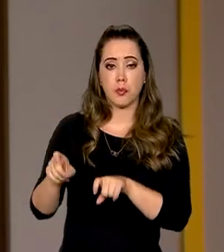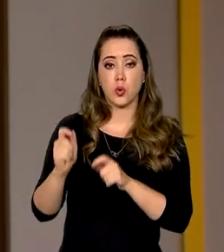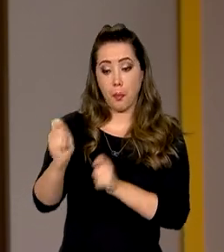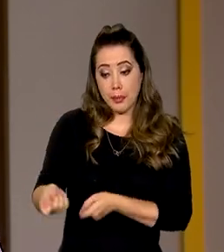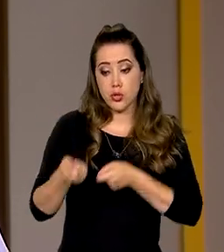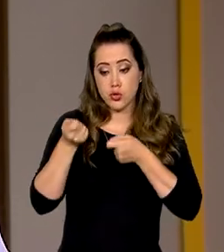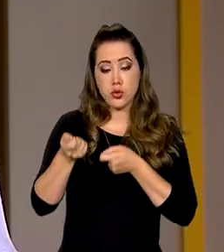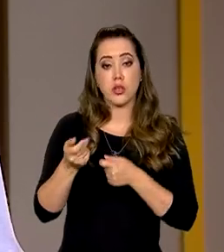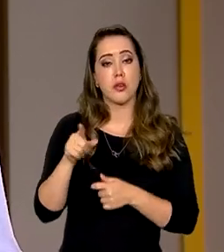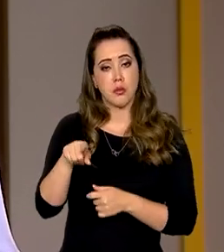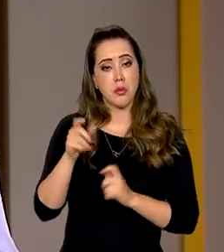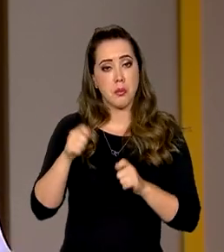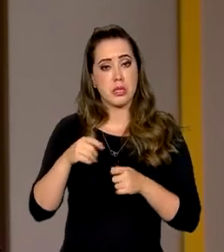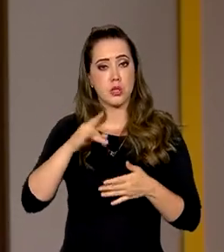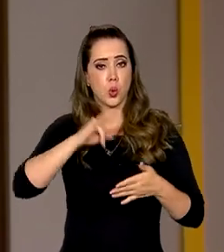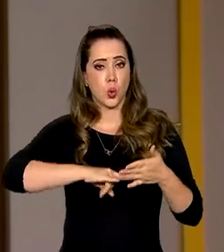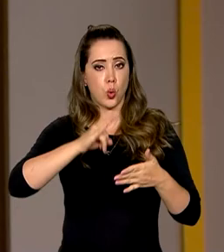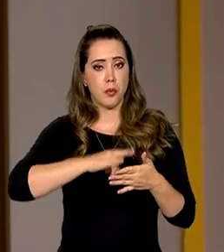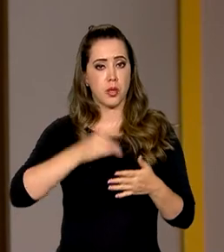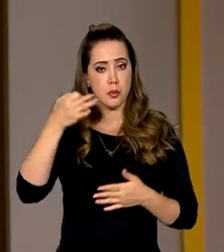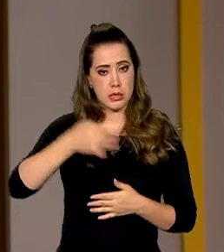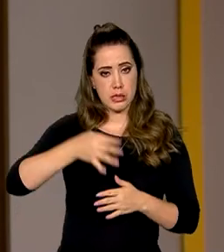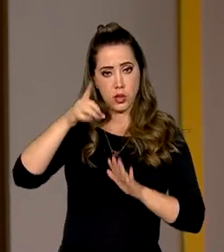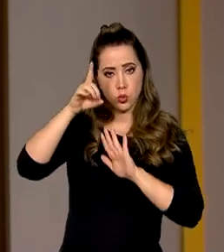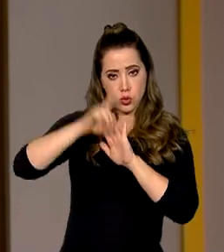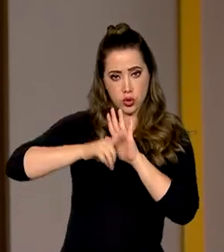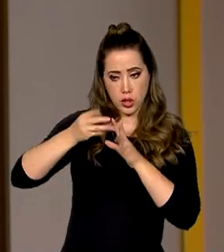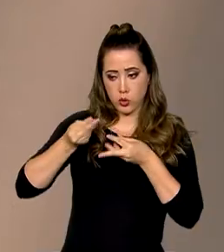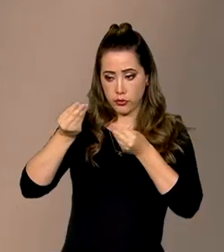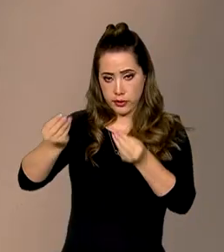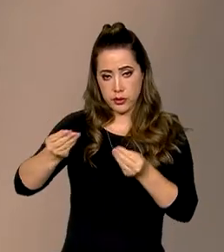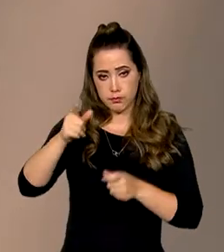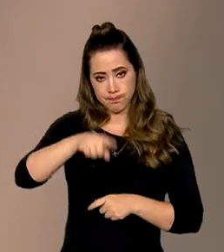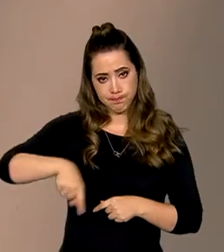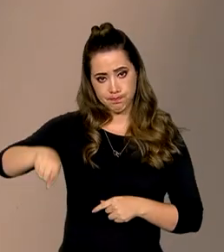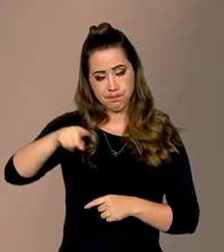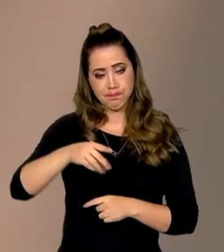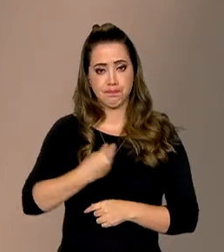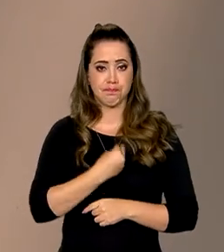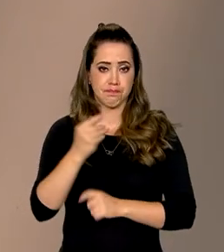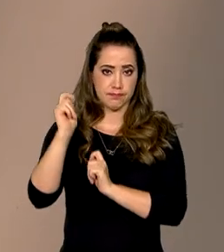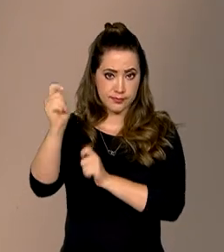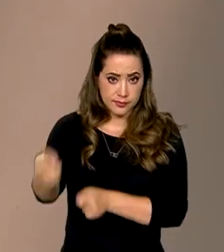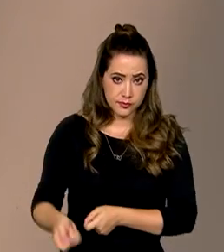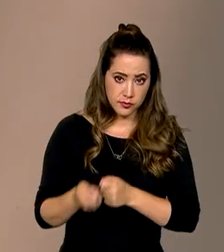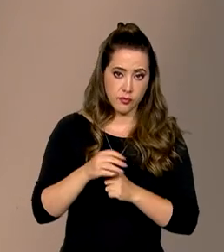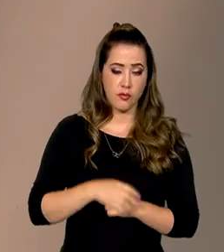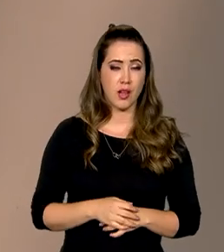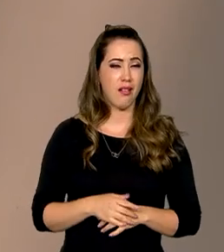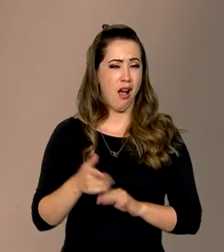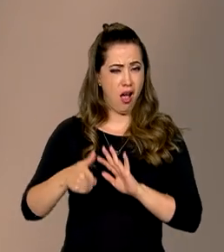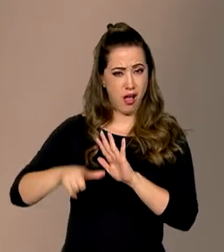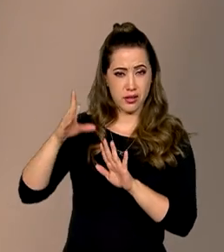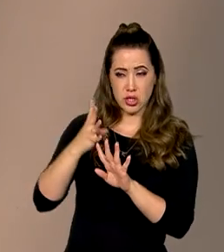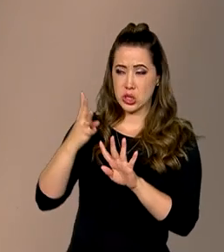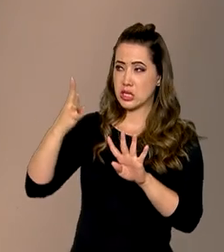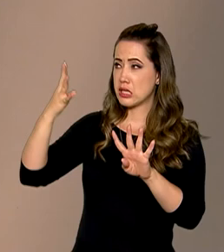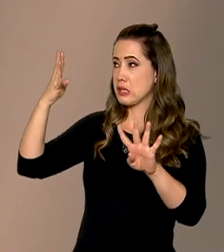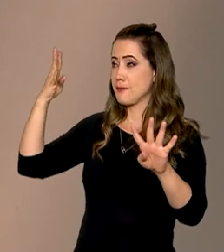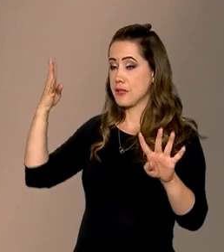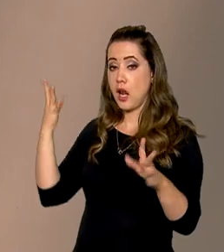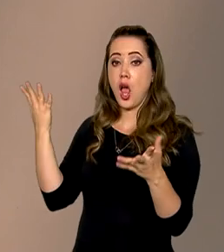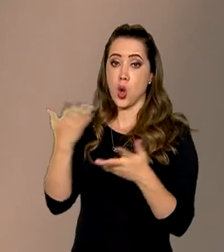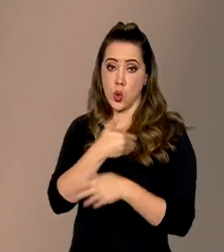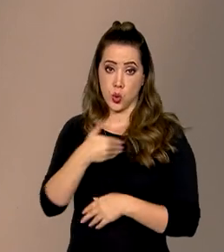para o exercício da pesca e garantia de direitos dos trabalhadores. E para acabar com a fila de espera, o governo lançou uma